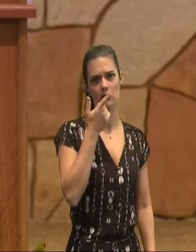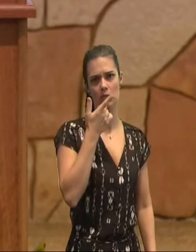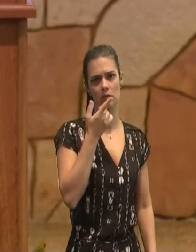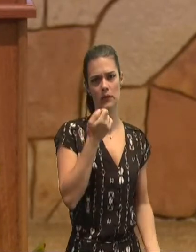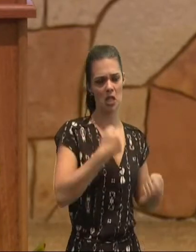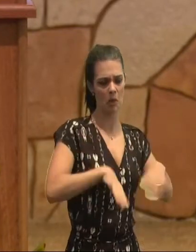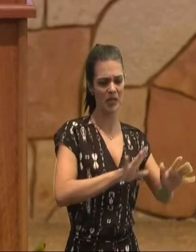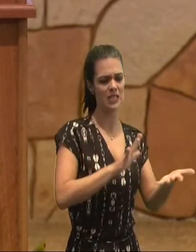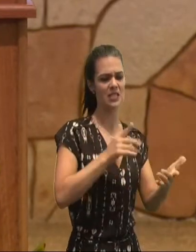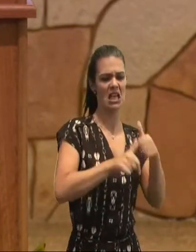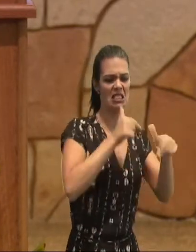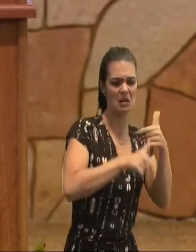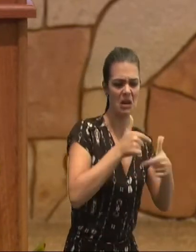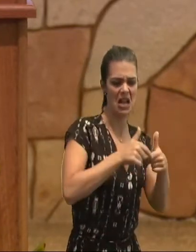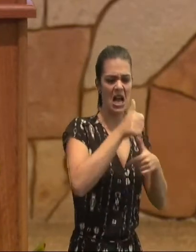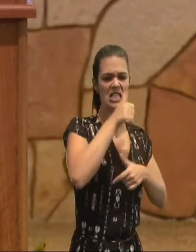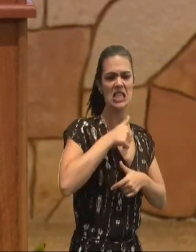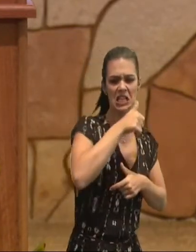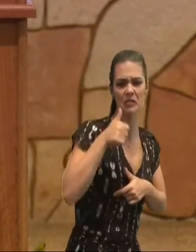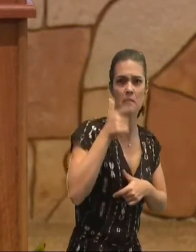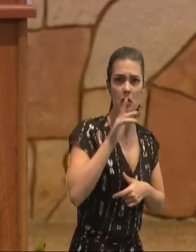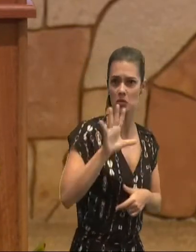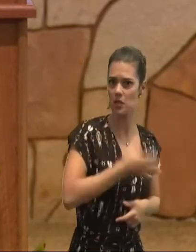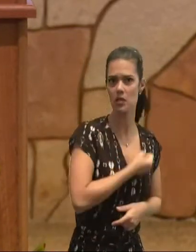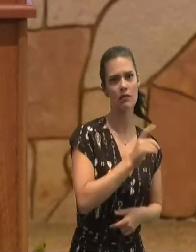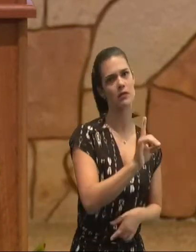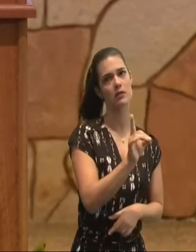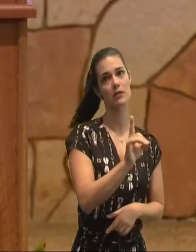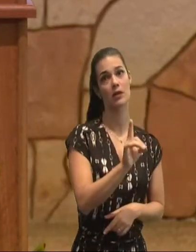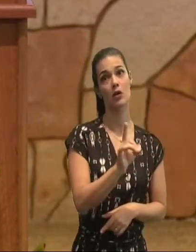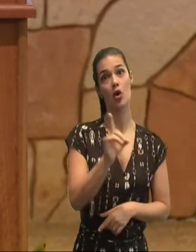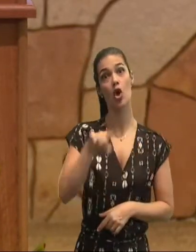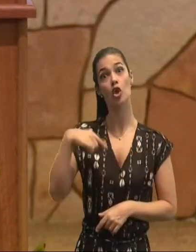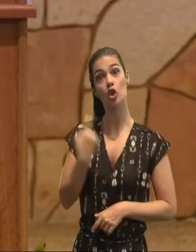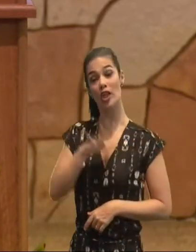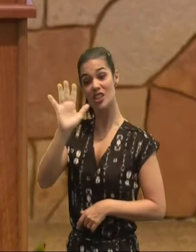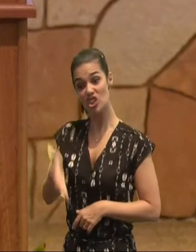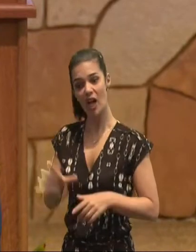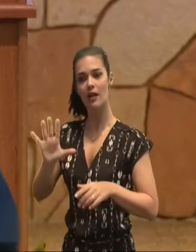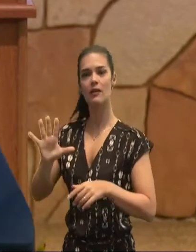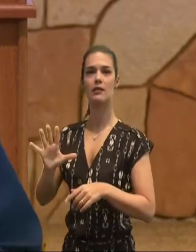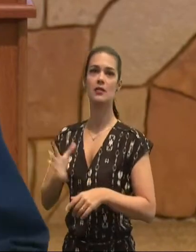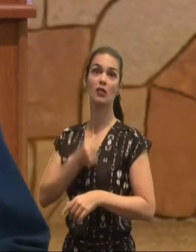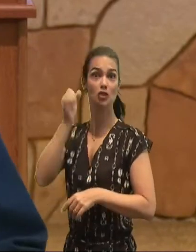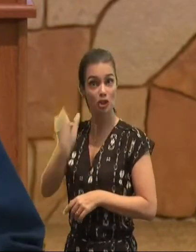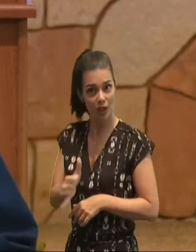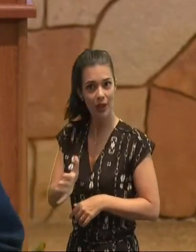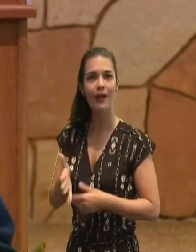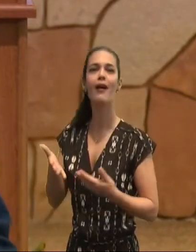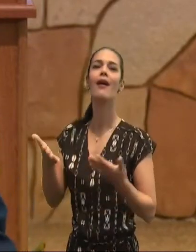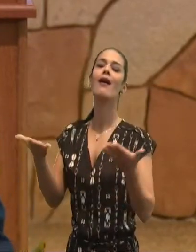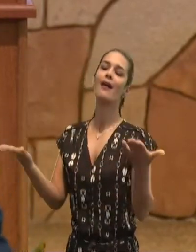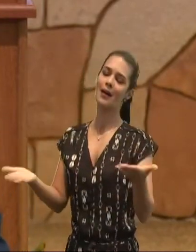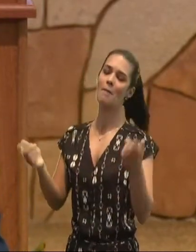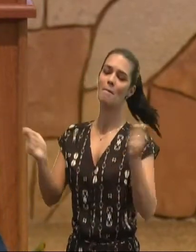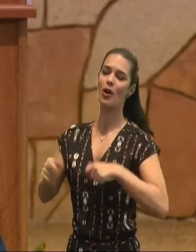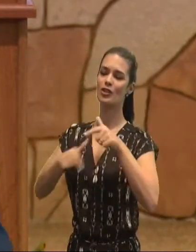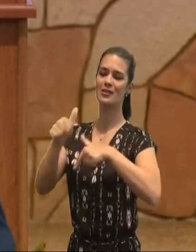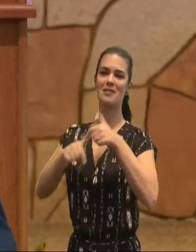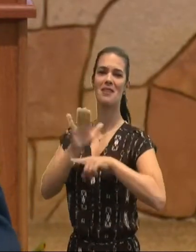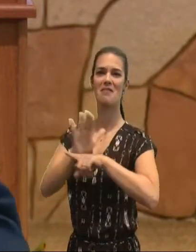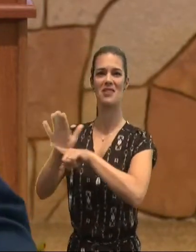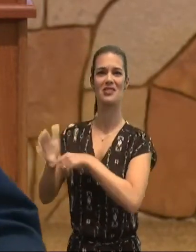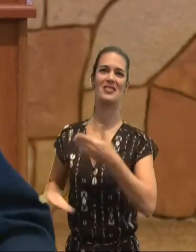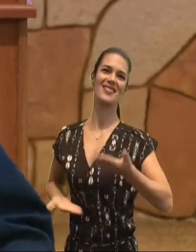e ela deve se expressar, na igreja, e também, fora dela, veja o que Paulo diz, então, no começo, capítulo 6,